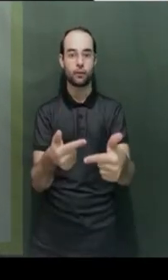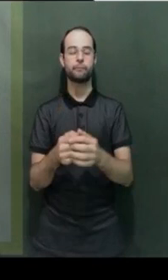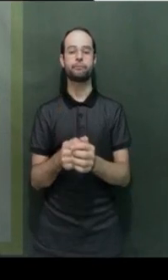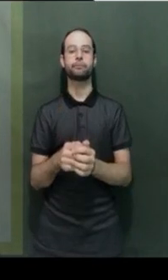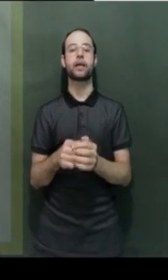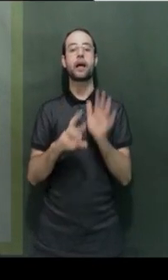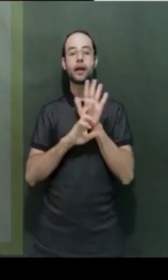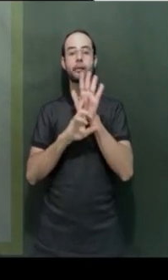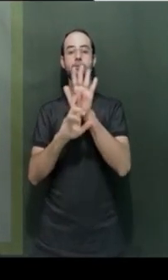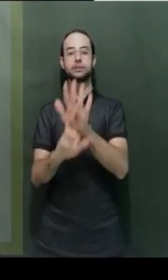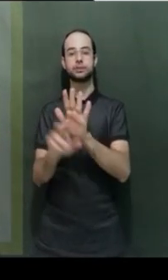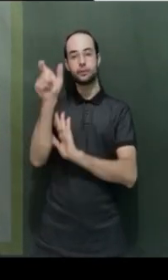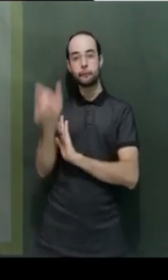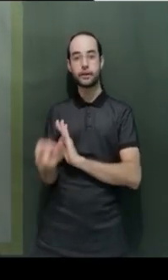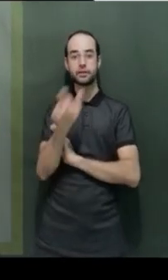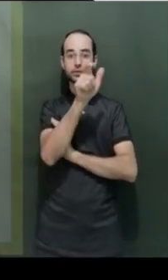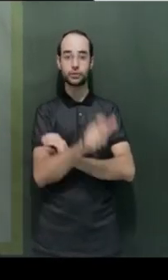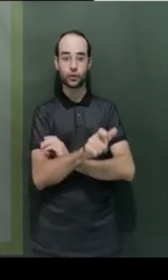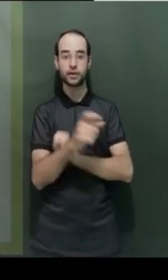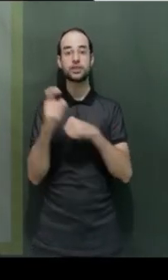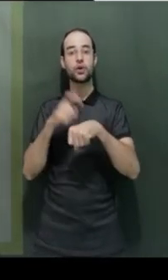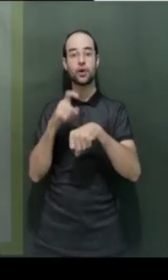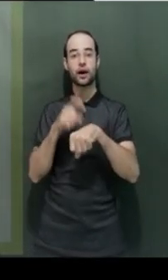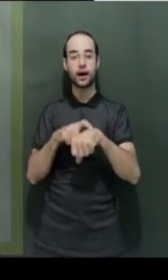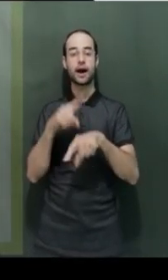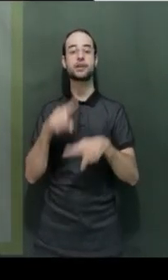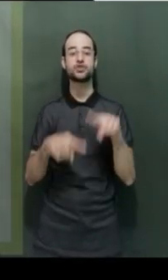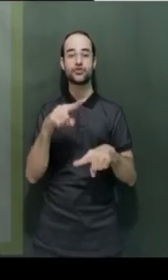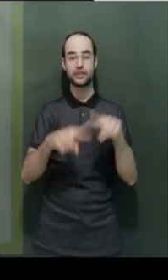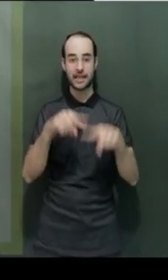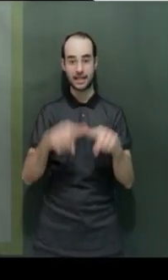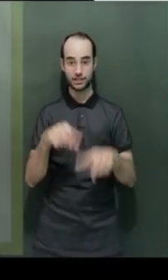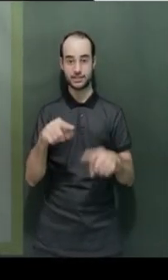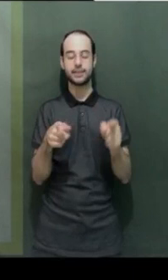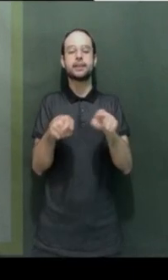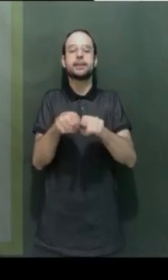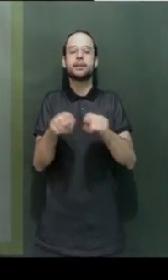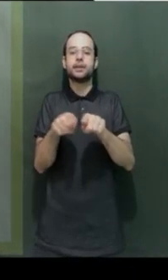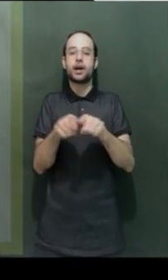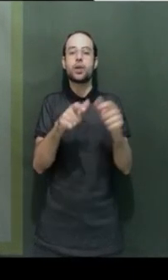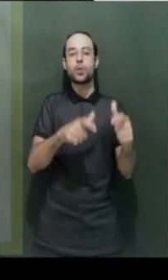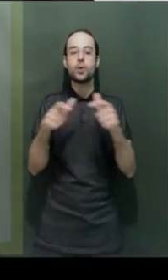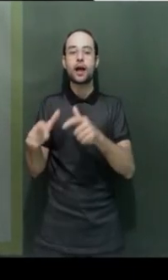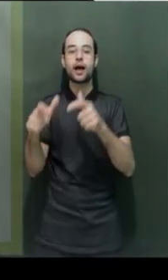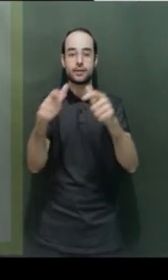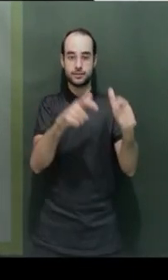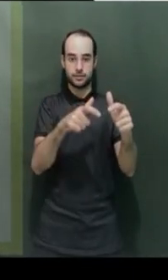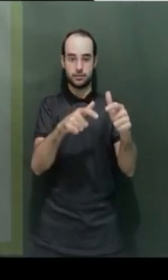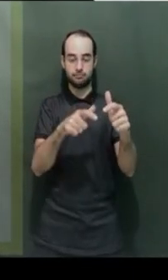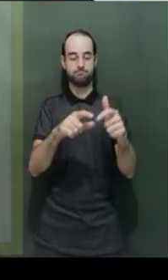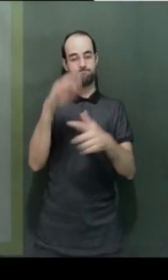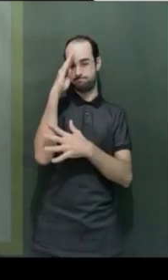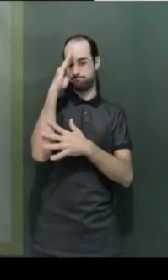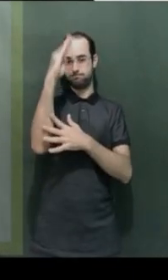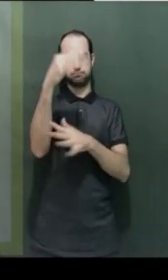eles representam pessoas, horários, atividades e lugares. Então, eles têm principalmente essas